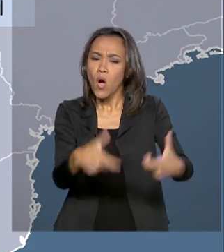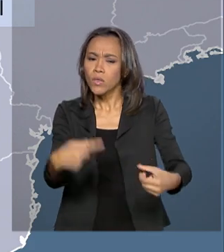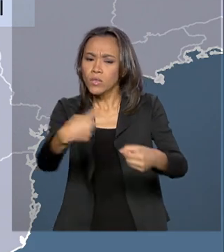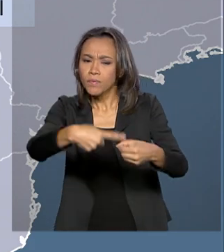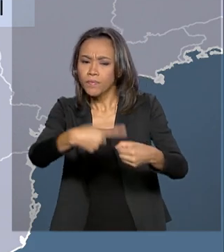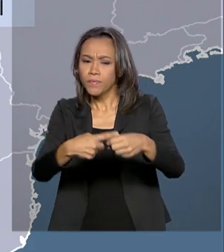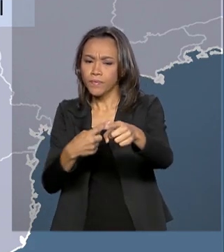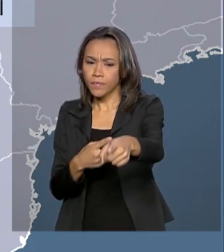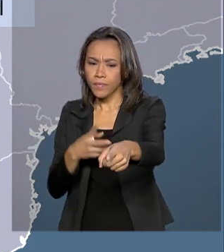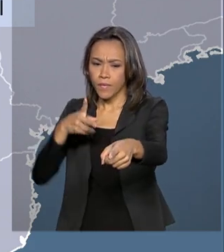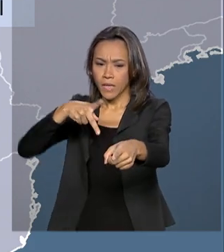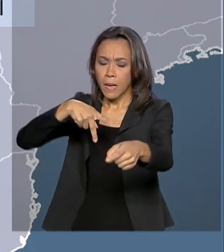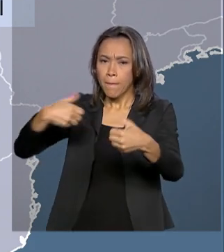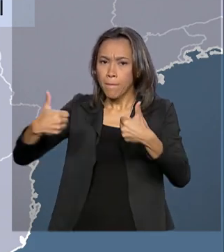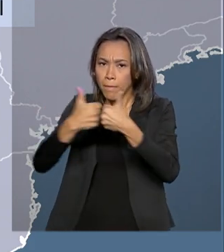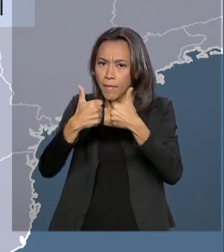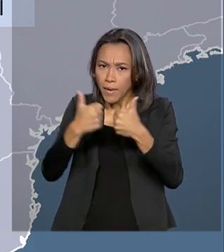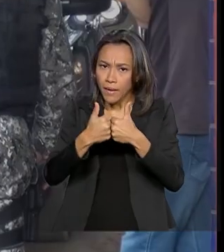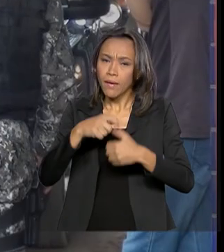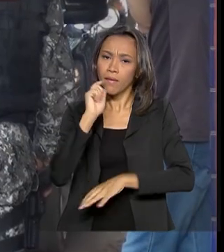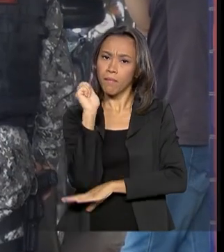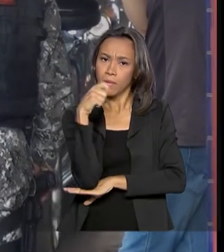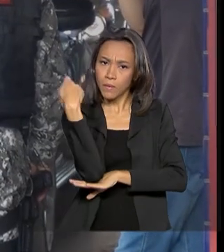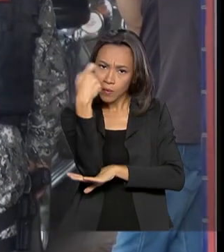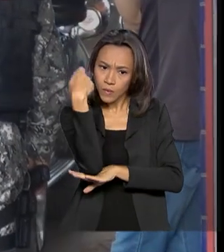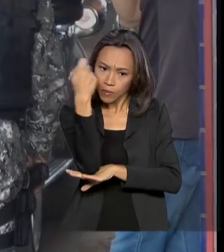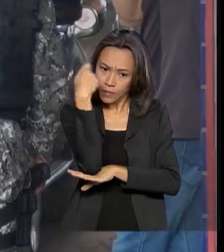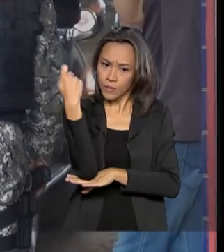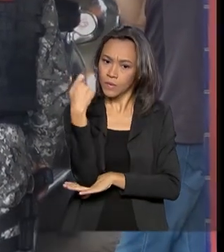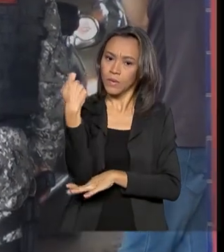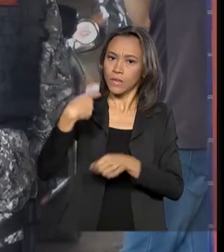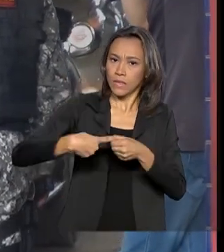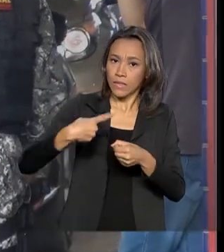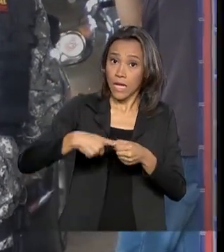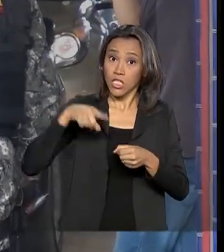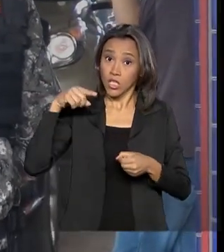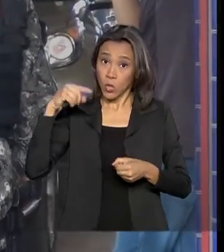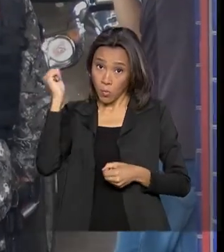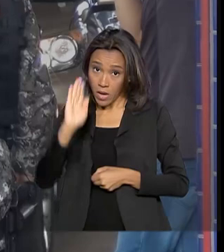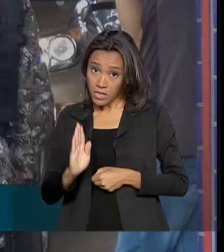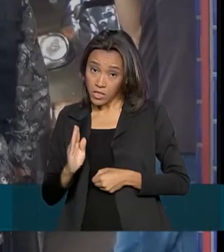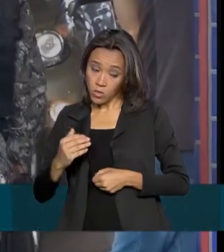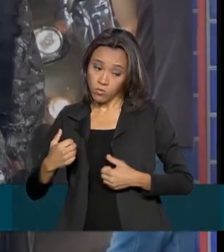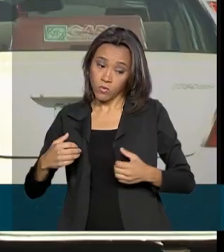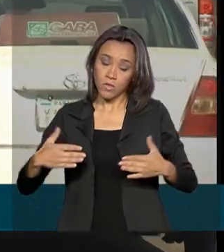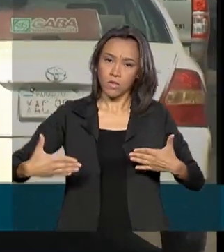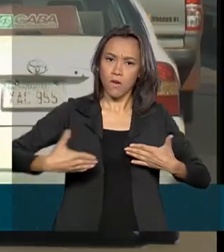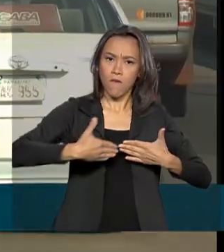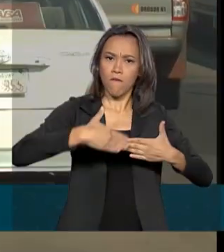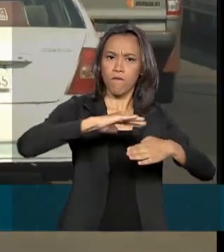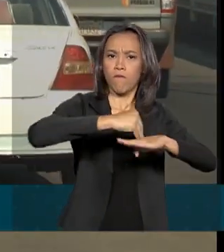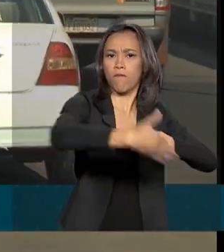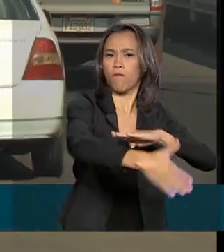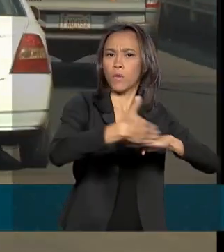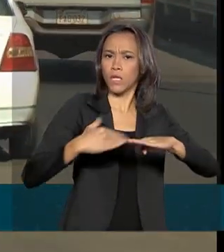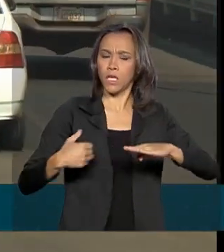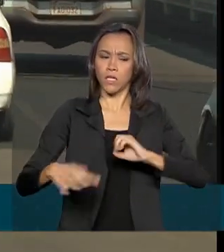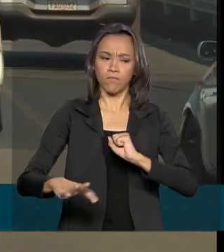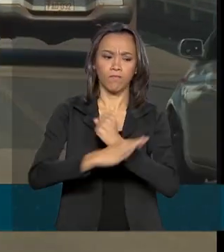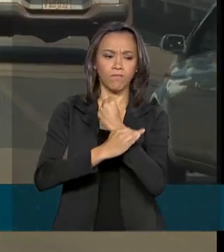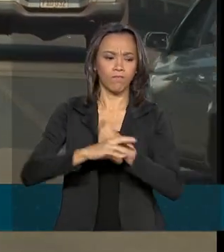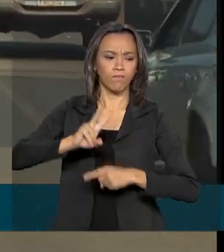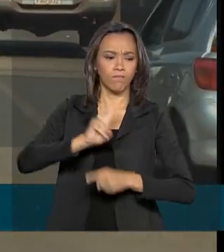cidade de Pontaporã, em Mato Grosso do Sul. O Brasil reforçou a segurança na fronteira com o Paraguai para evitar que os